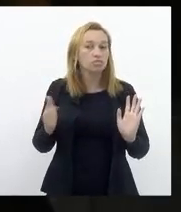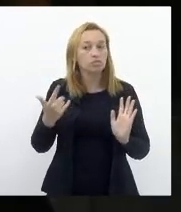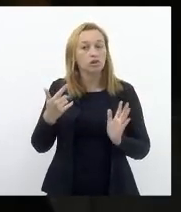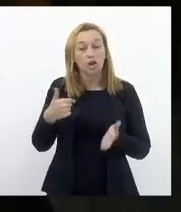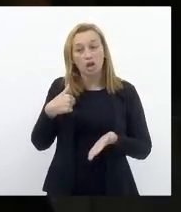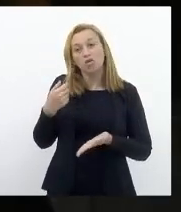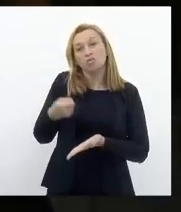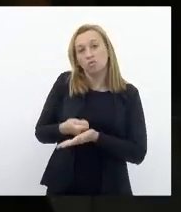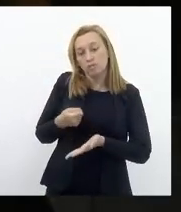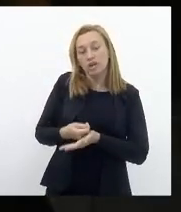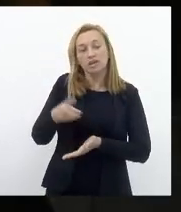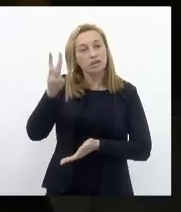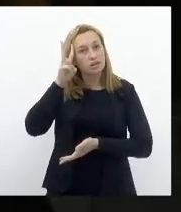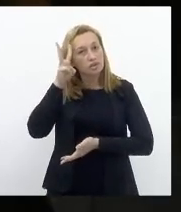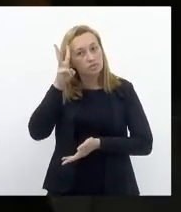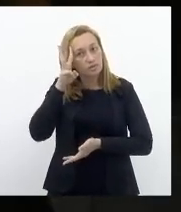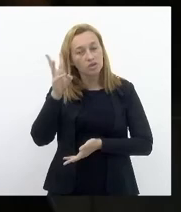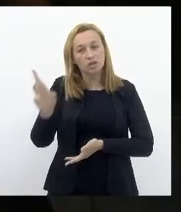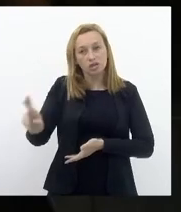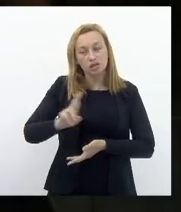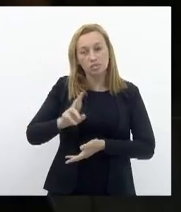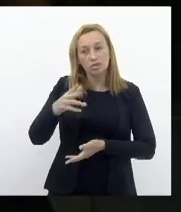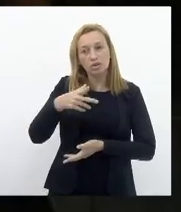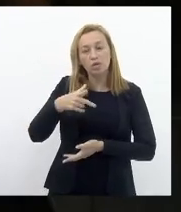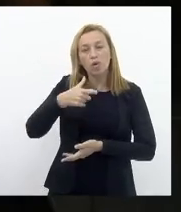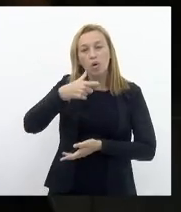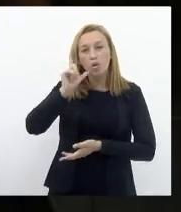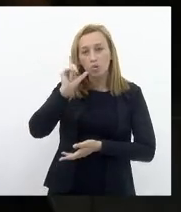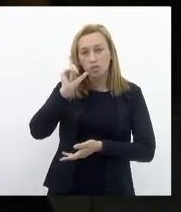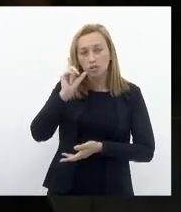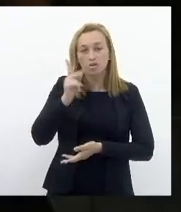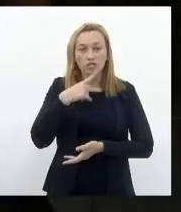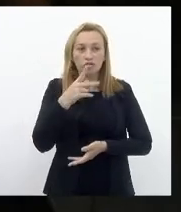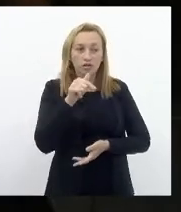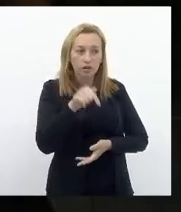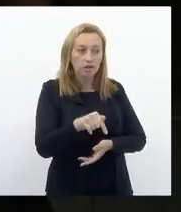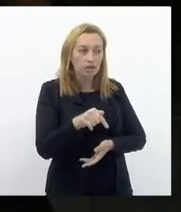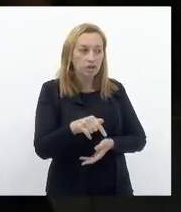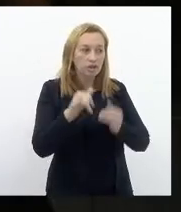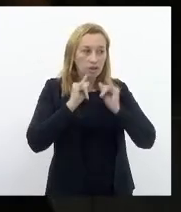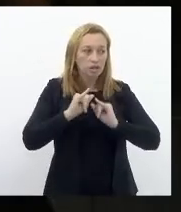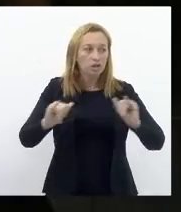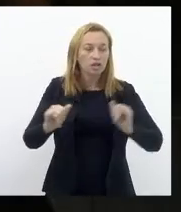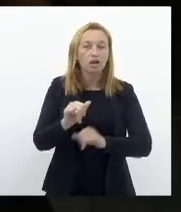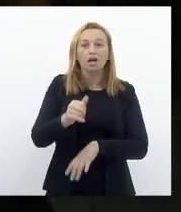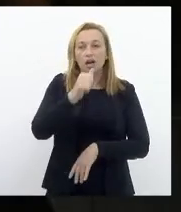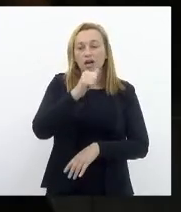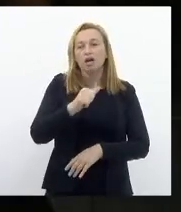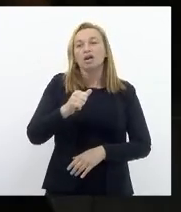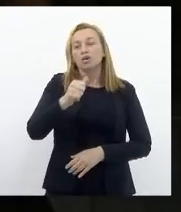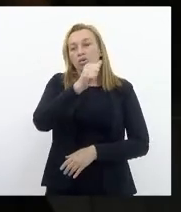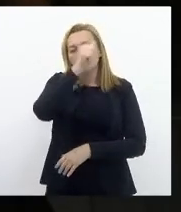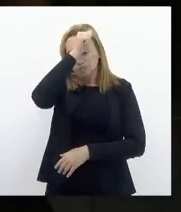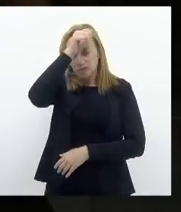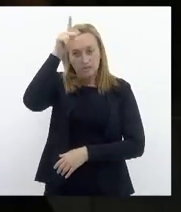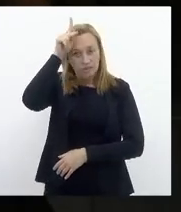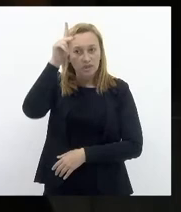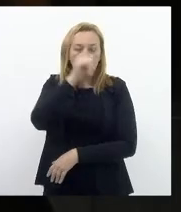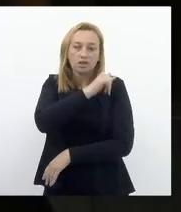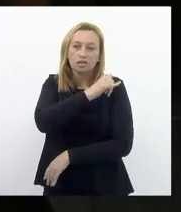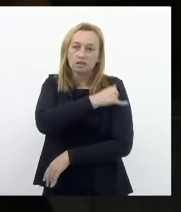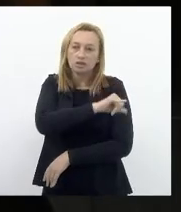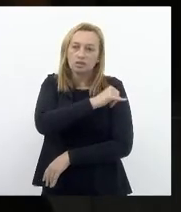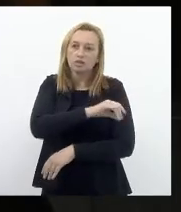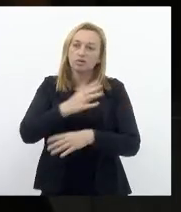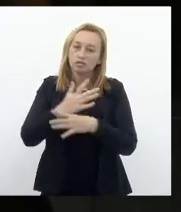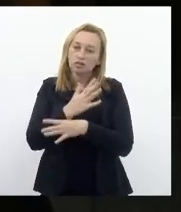A cobrança Aqui na terça-feira Recebi a resposta Ontem E transmito aqui Publicamente a resposta Do prefeito Da cidade do Rio de Janeiro Que ao que tudo indica Por